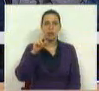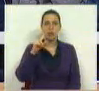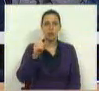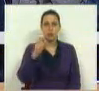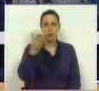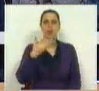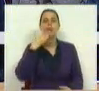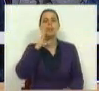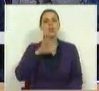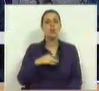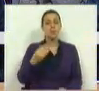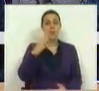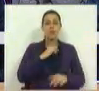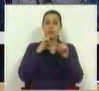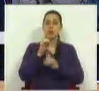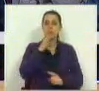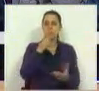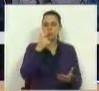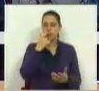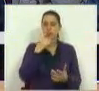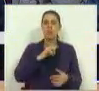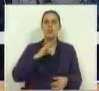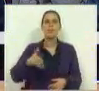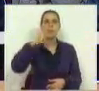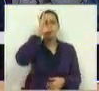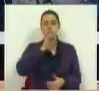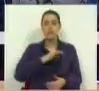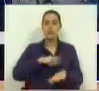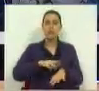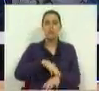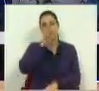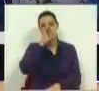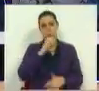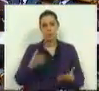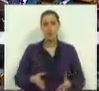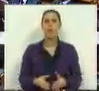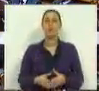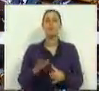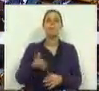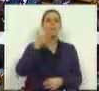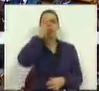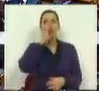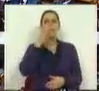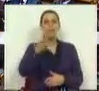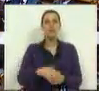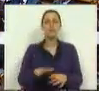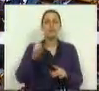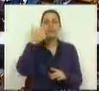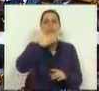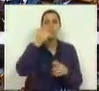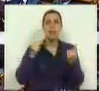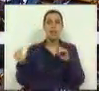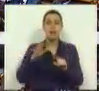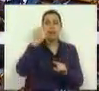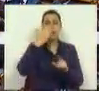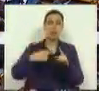Sra. Presidente, Sras. e Srs. Deputados, Sra. Primeiro-Ministro e Srs. Membros do Governo. Sr. Primeiro-Ministro, há 15 dias no